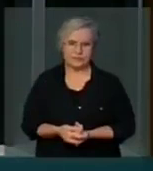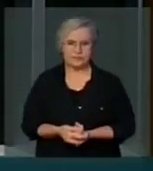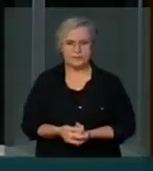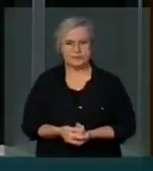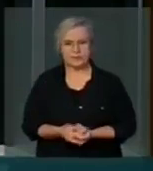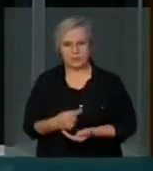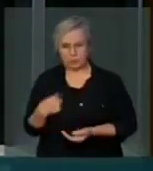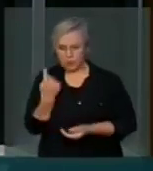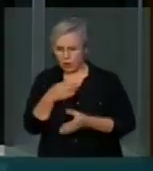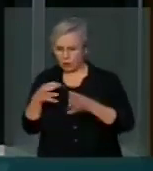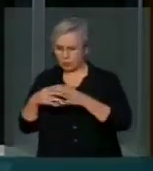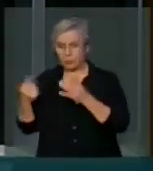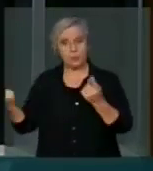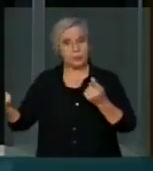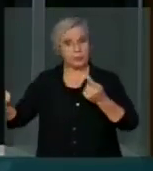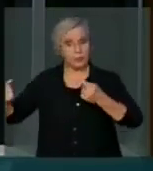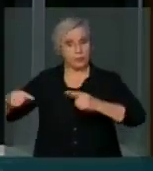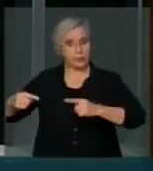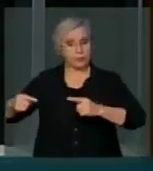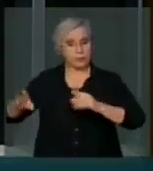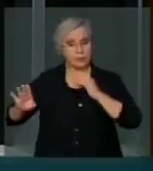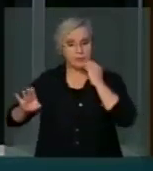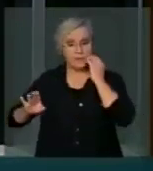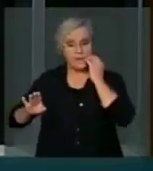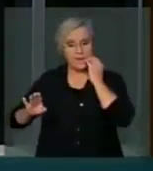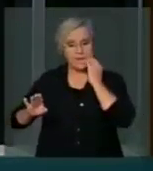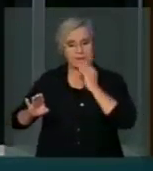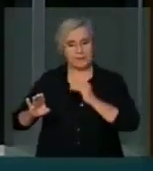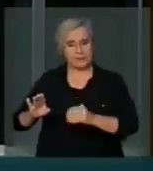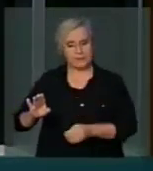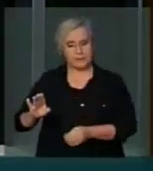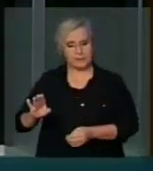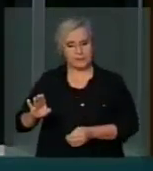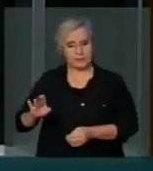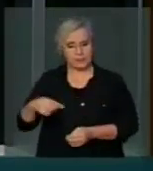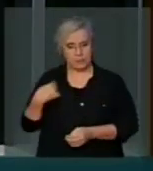Nós da oposição somos pouco mais de 100 parlamentares nessa casa.